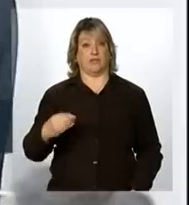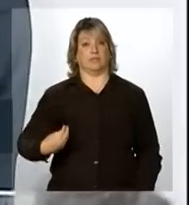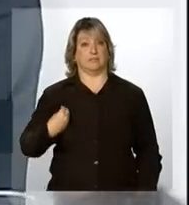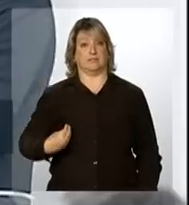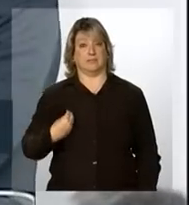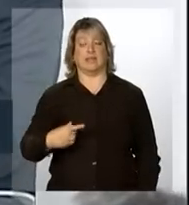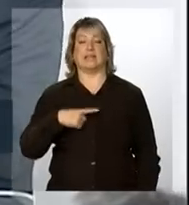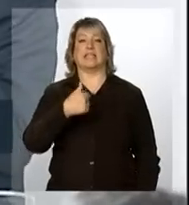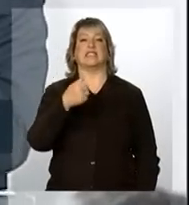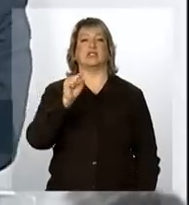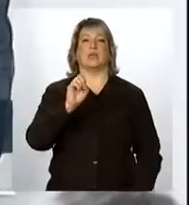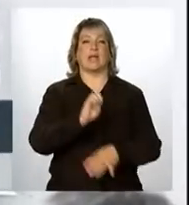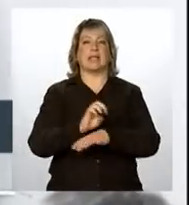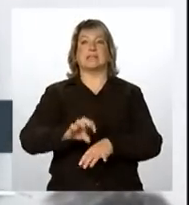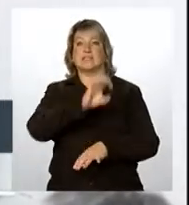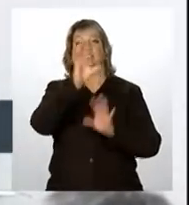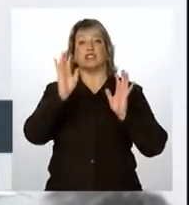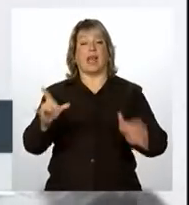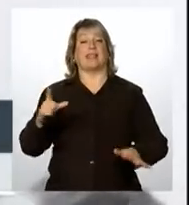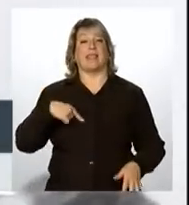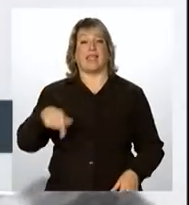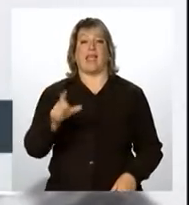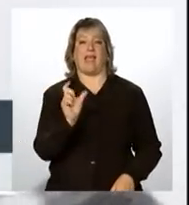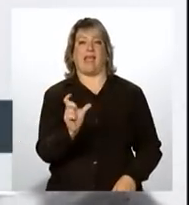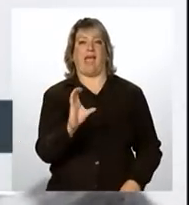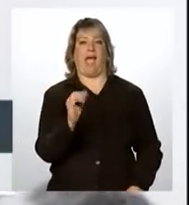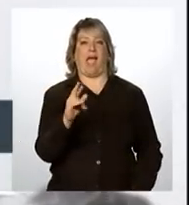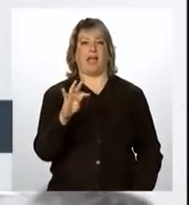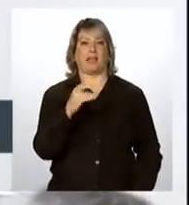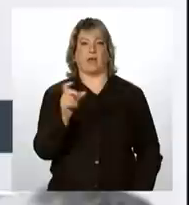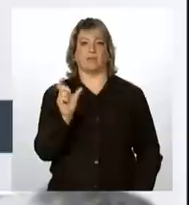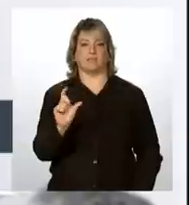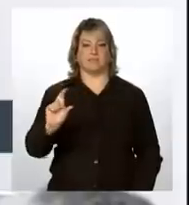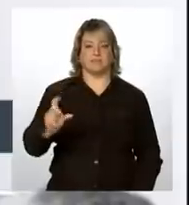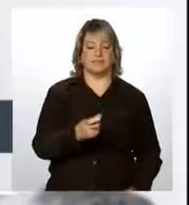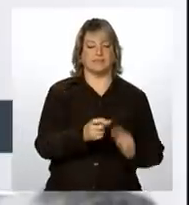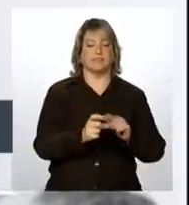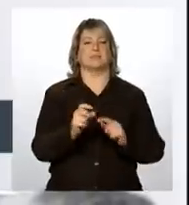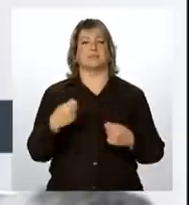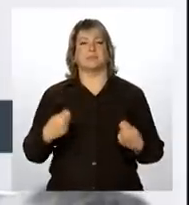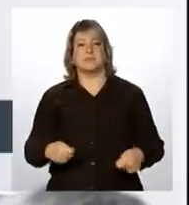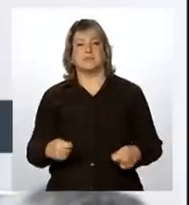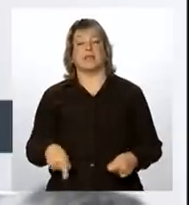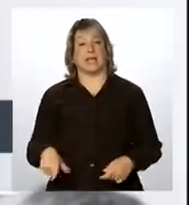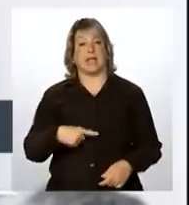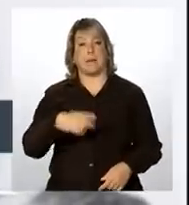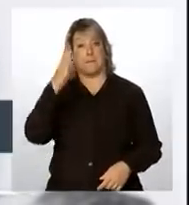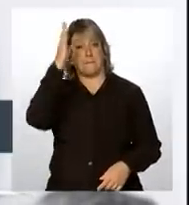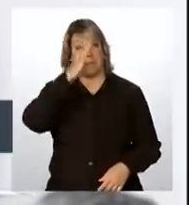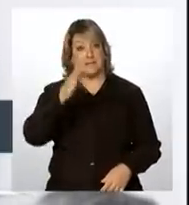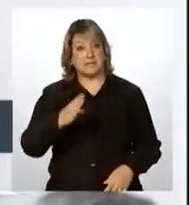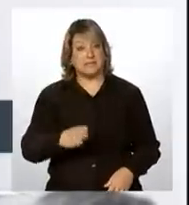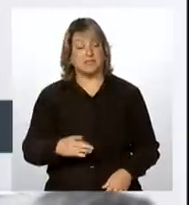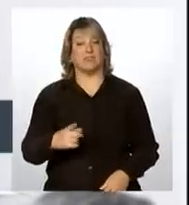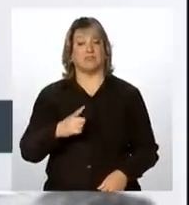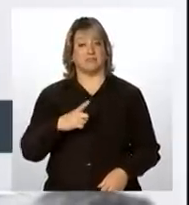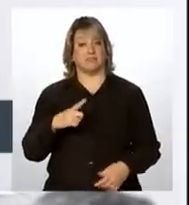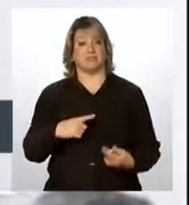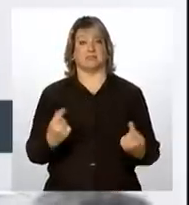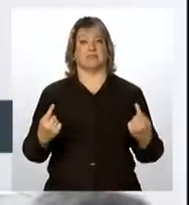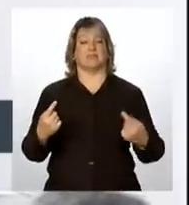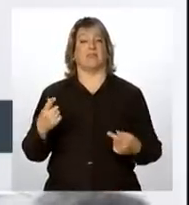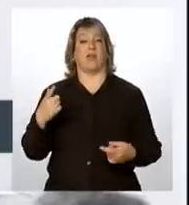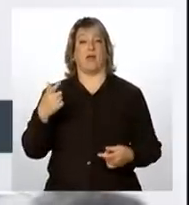18 estados já possuem o cartão. E quero dizer que o Brasil concorre ao prêmio de iniciativa de